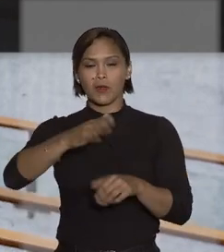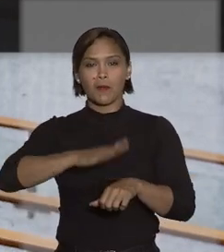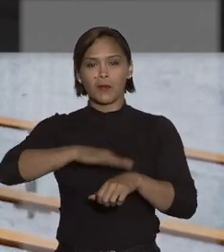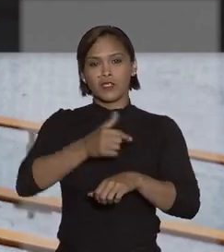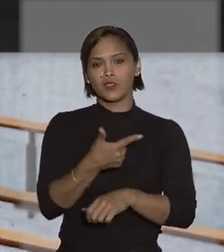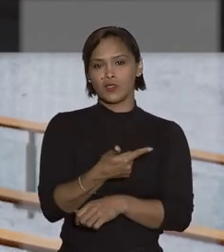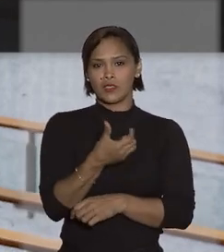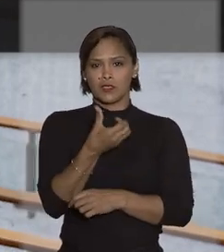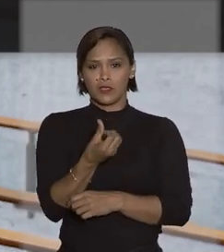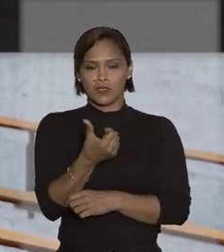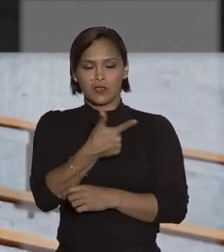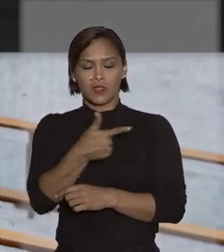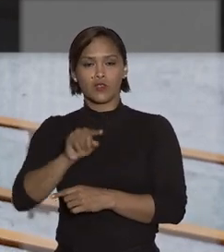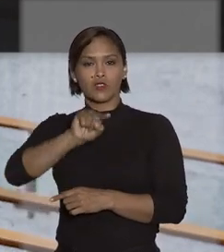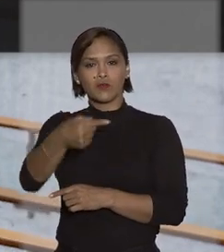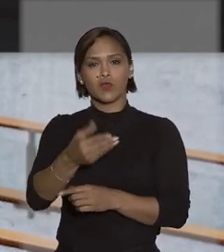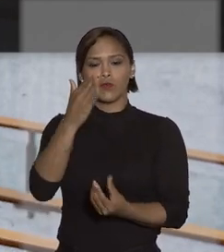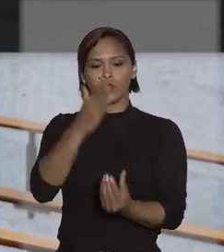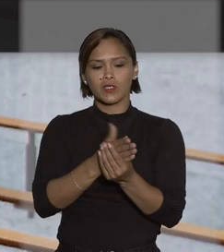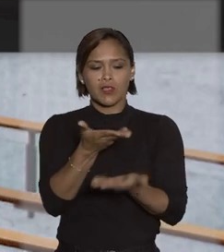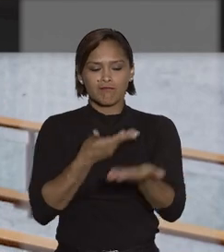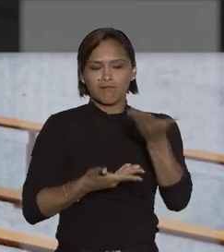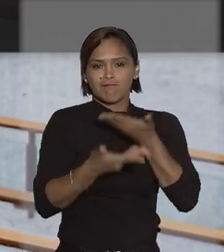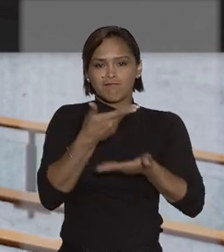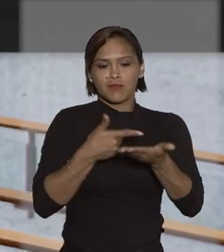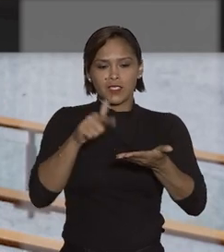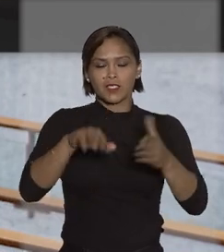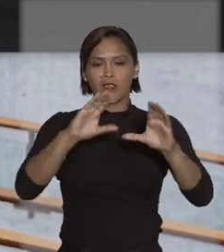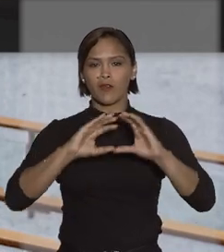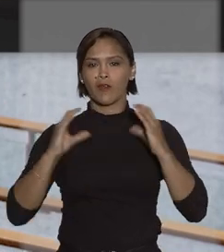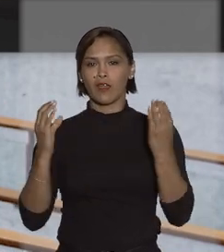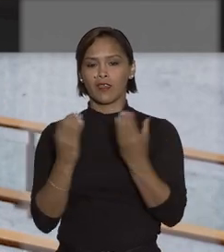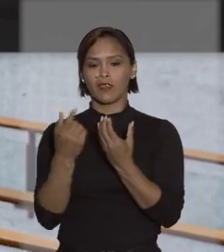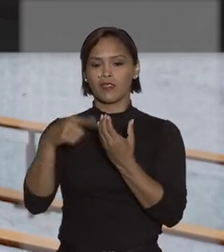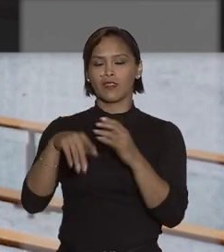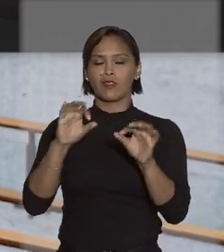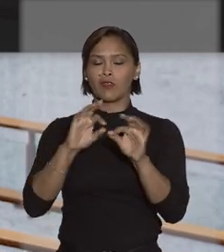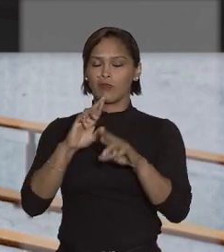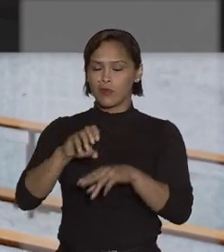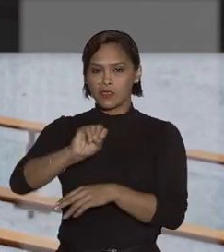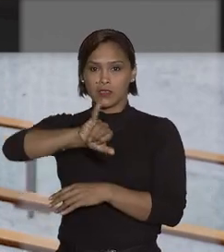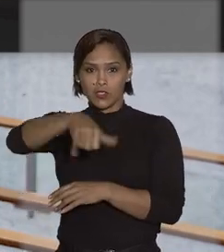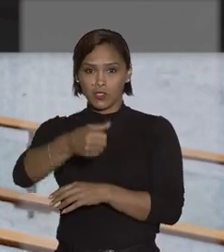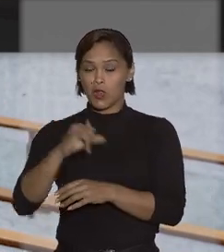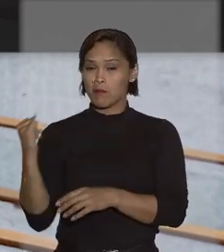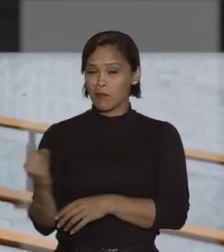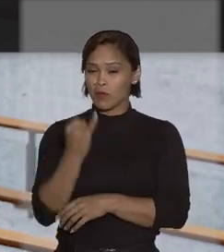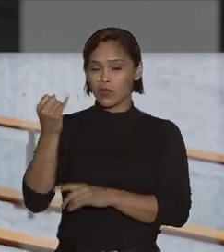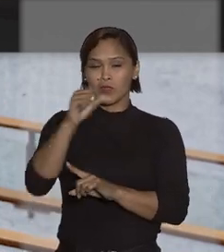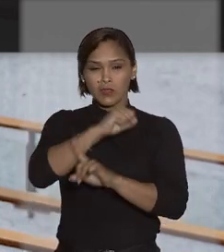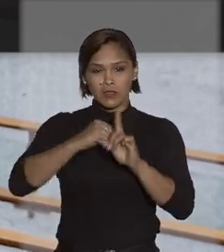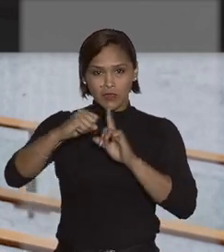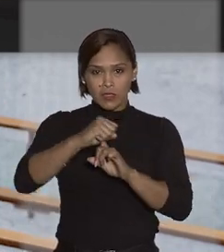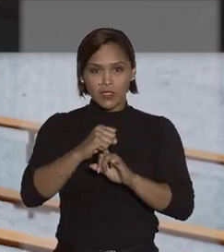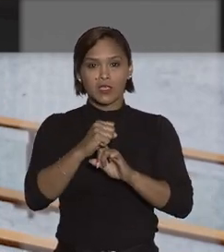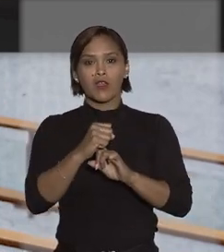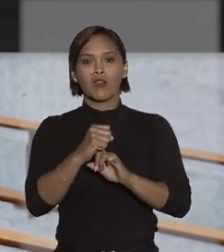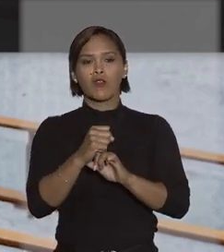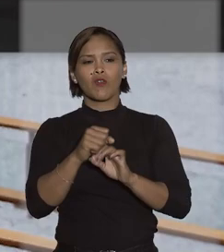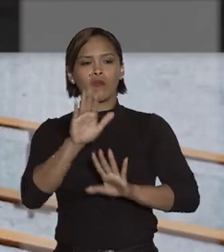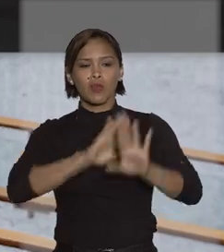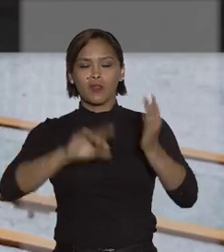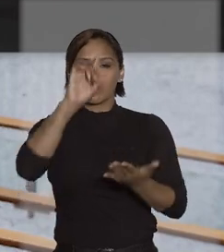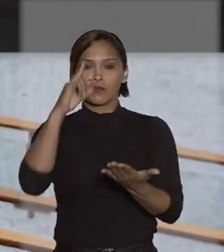262 mil processos em tramitação na corte, alguns de grande importância social, com